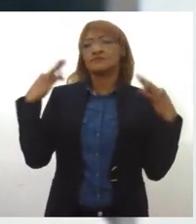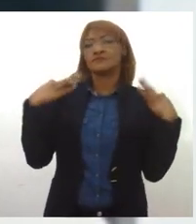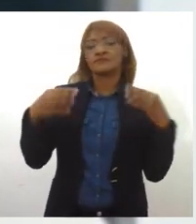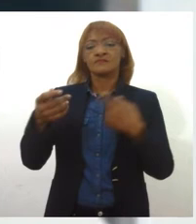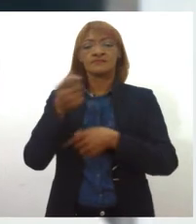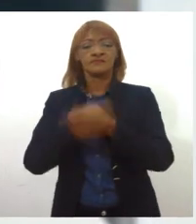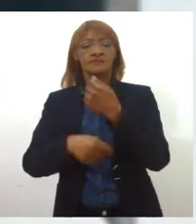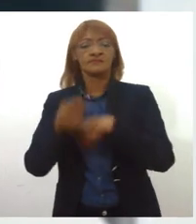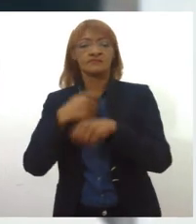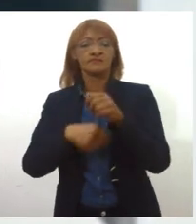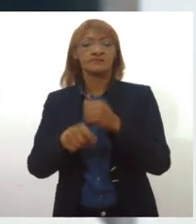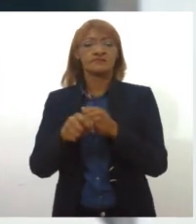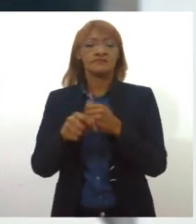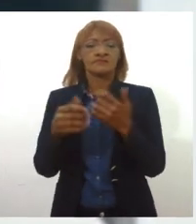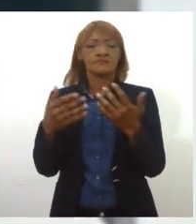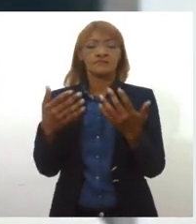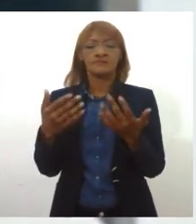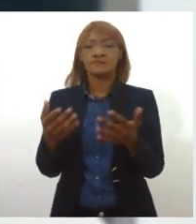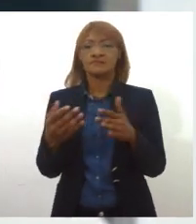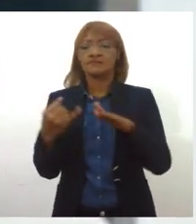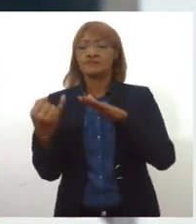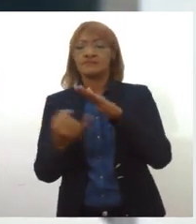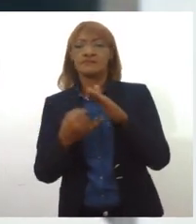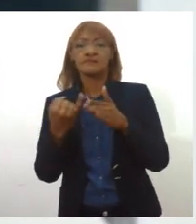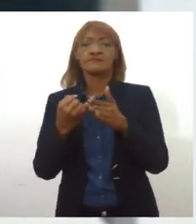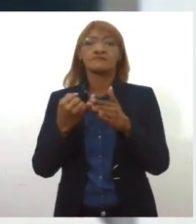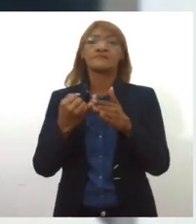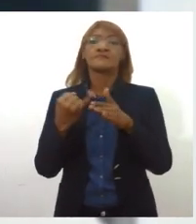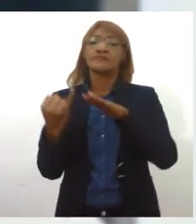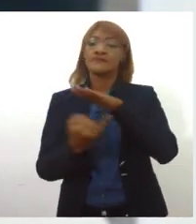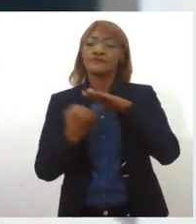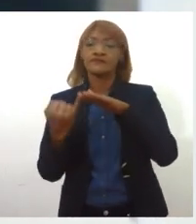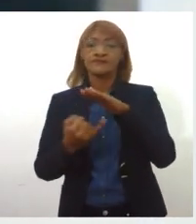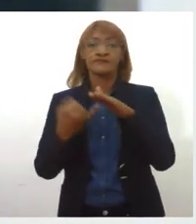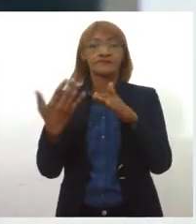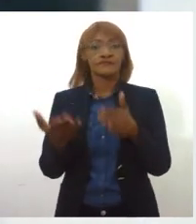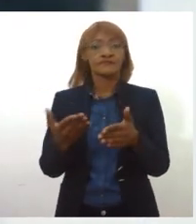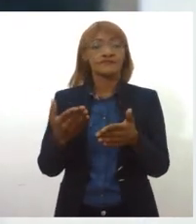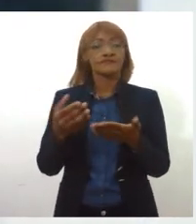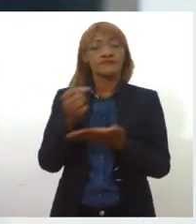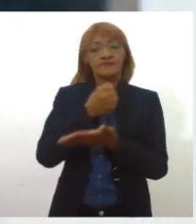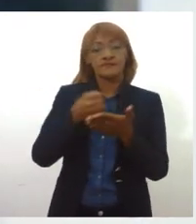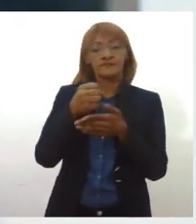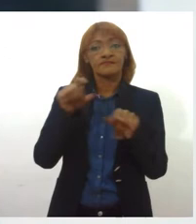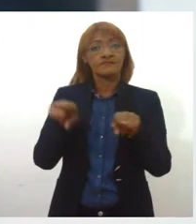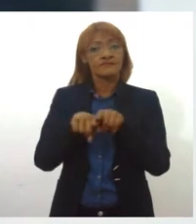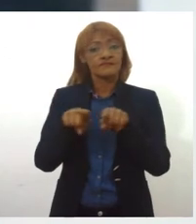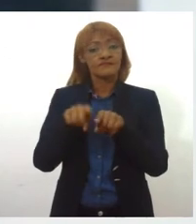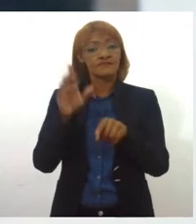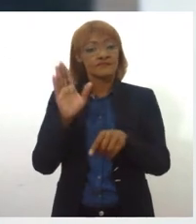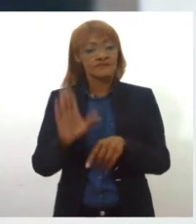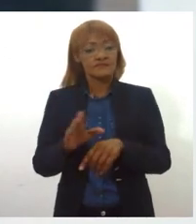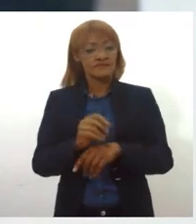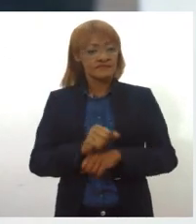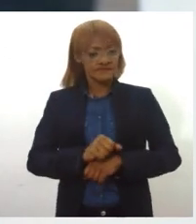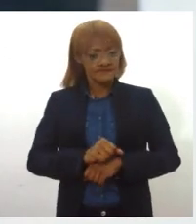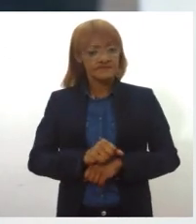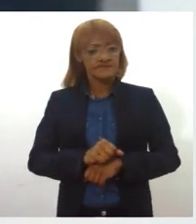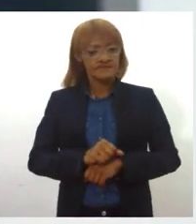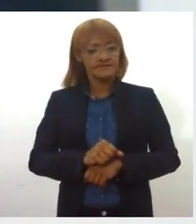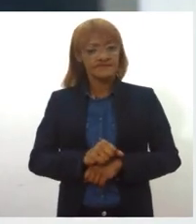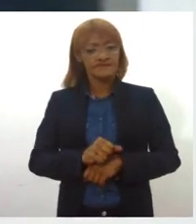local, formal e informal também, né, então a gente vai ter todo o movimento. Além disso, quando a gente trata de